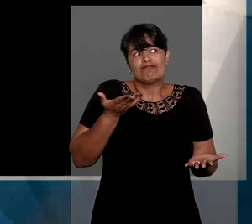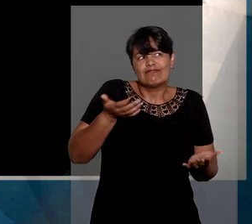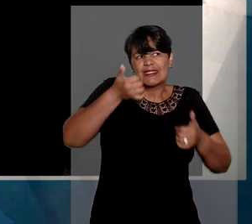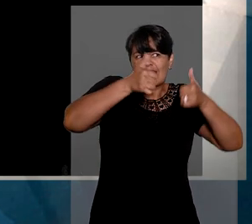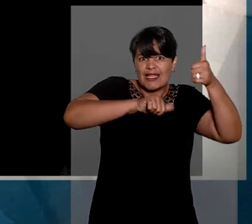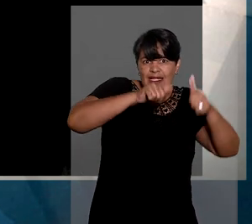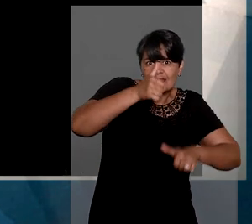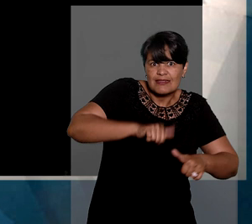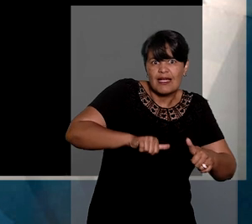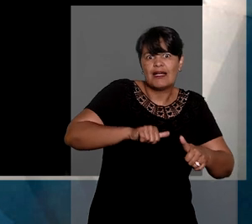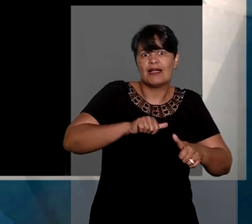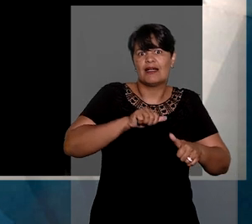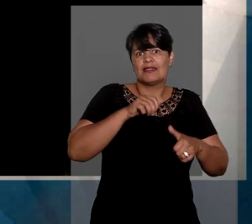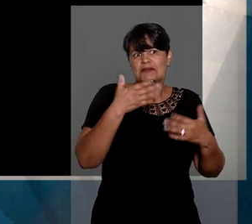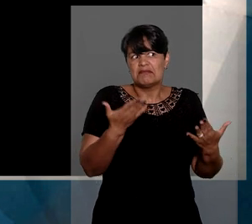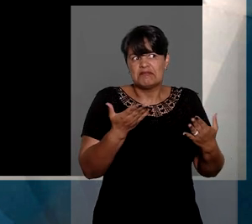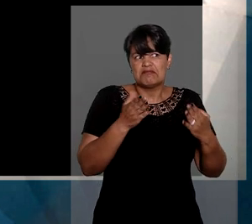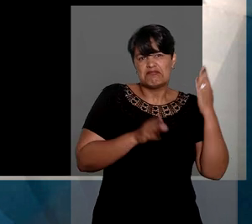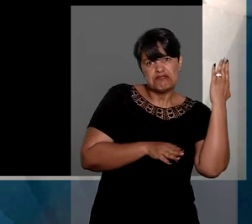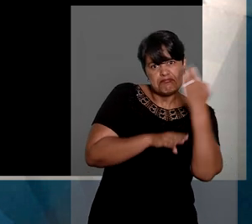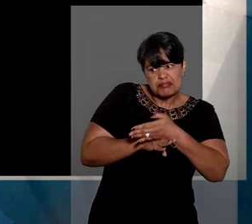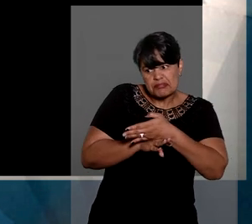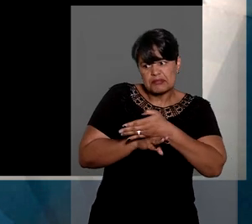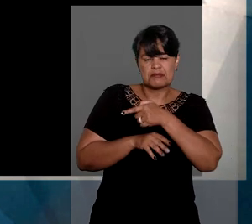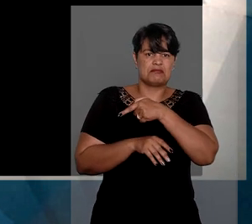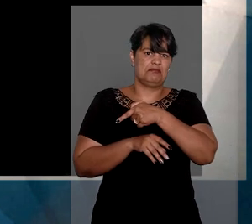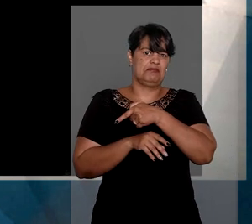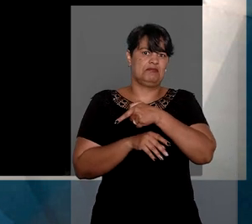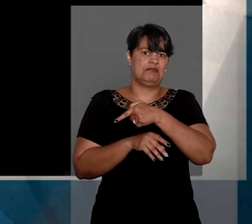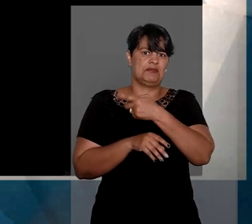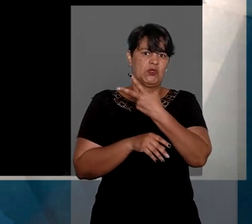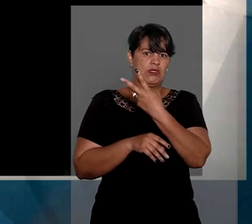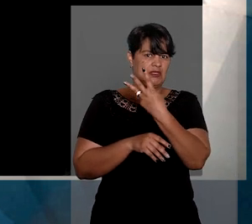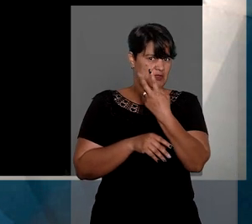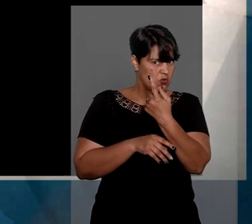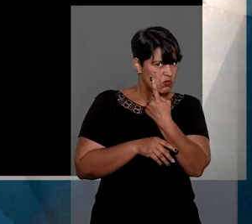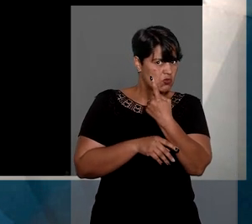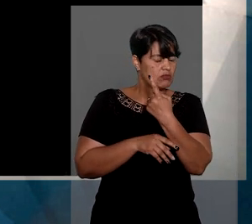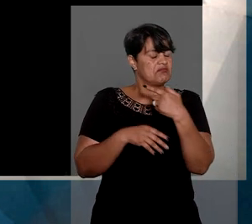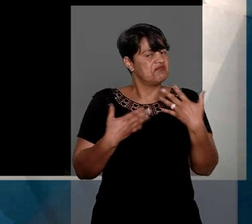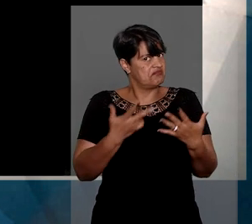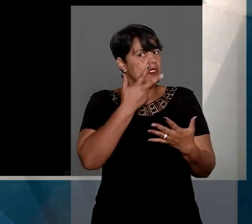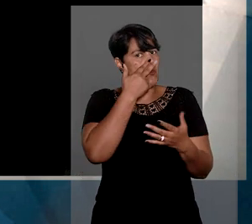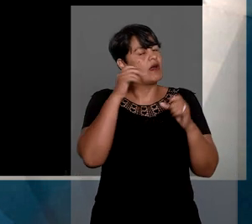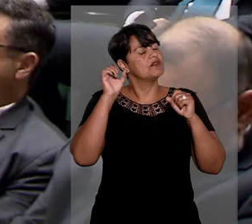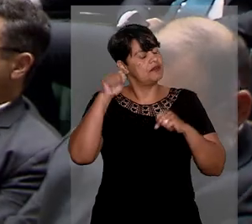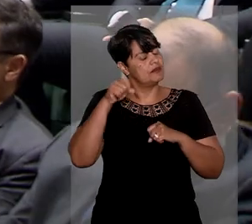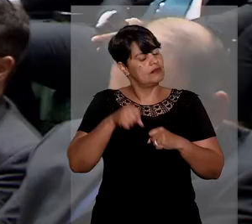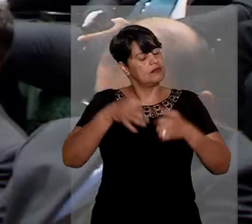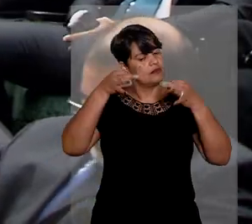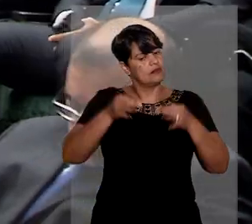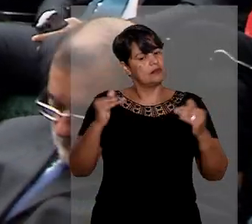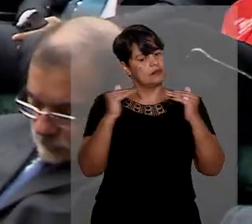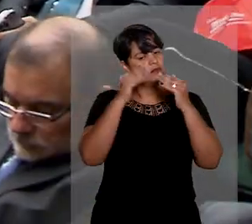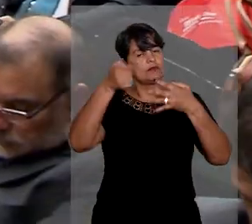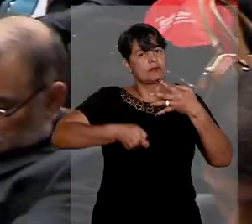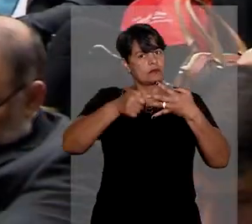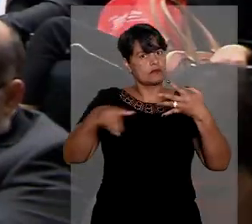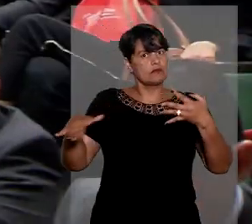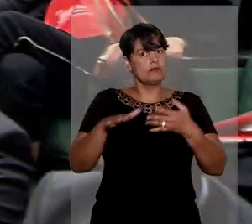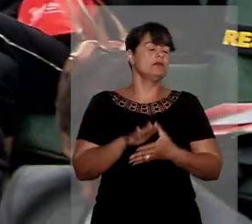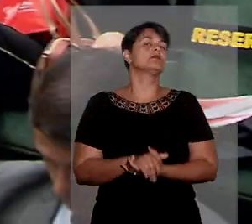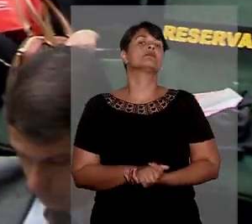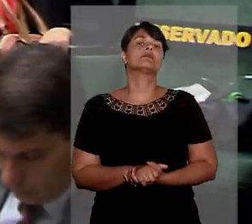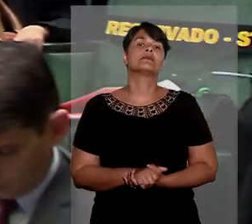e de possível superação da súmula 231, ela é adequada com atual jurisprudência. O objetivo da audiência